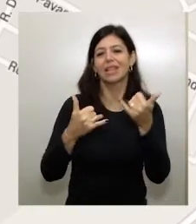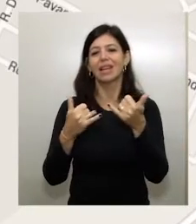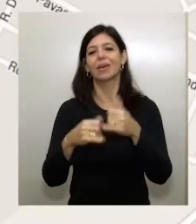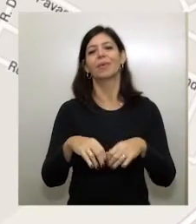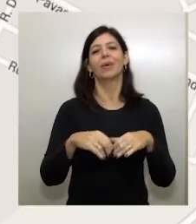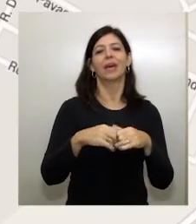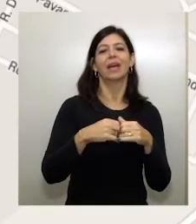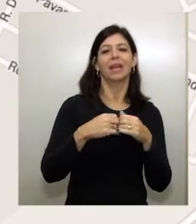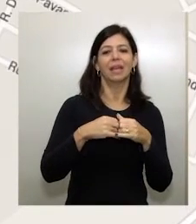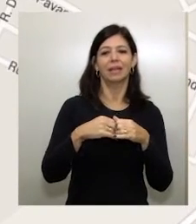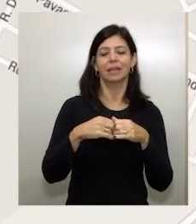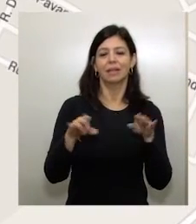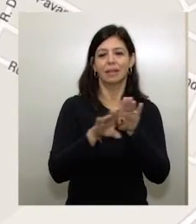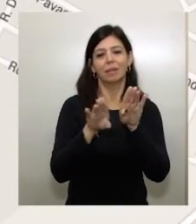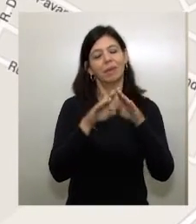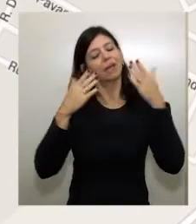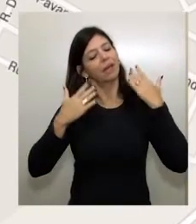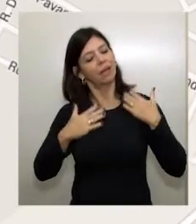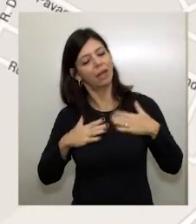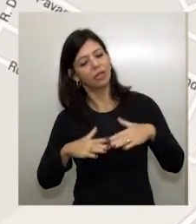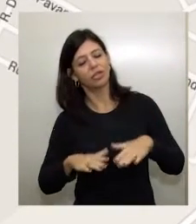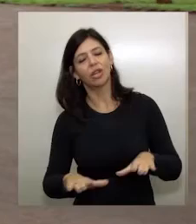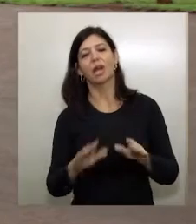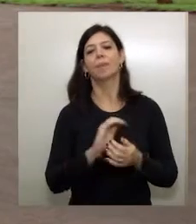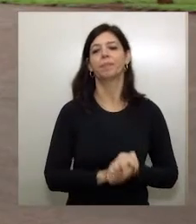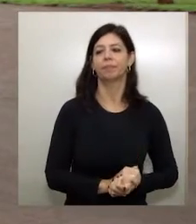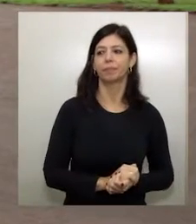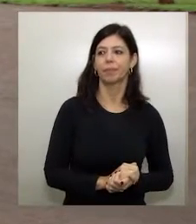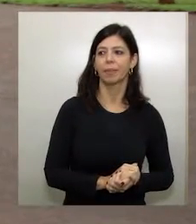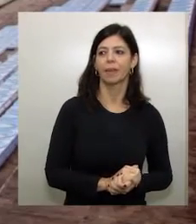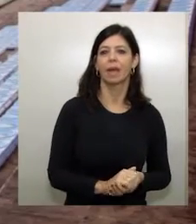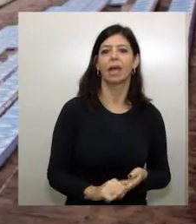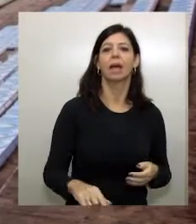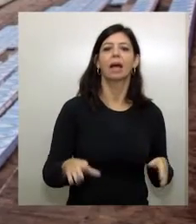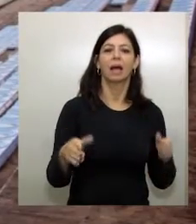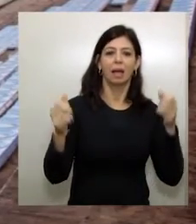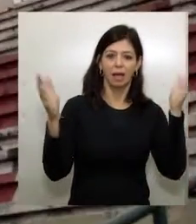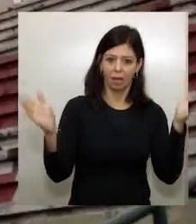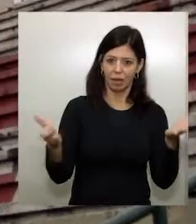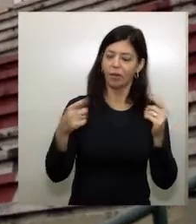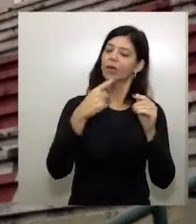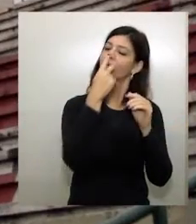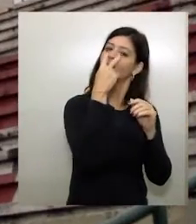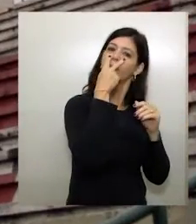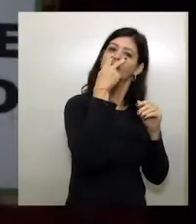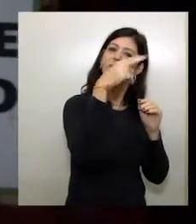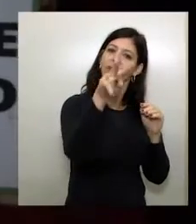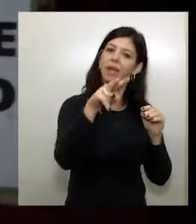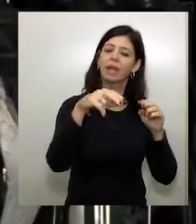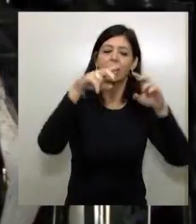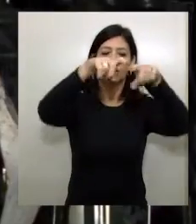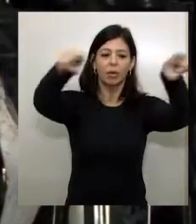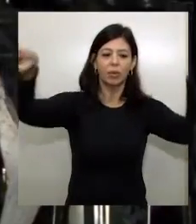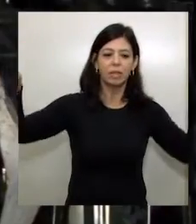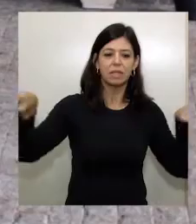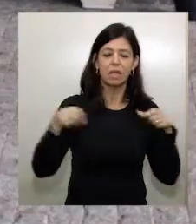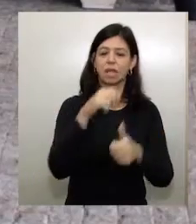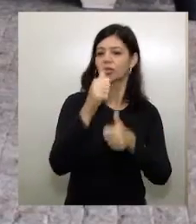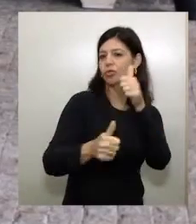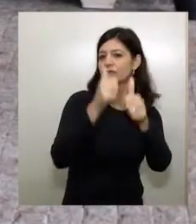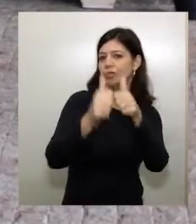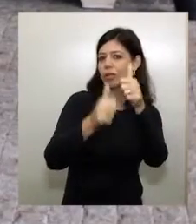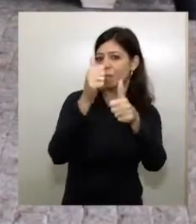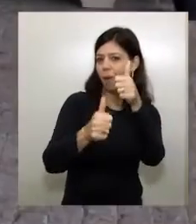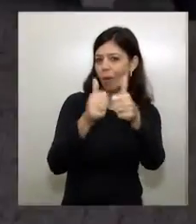já que estamos aqui, vamos para a região leste de Araras, onde você vai conhecer o estádio Hermínio Ometo, casa do glorioso